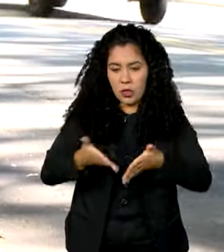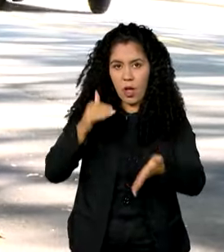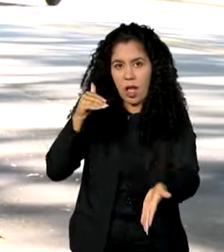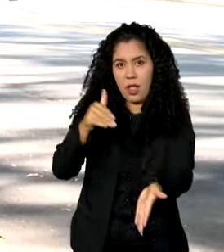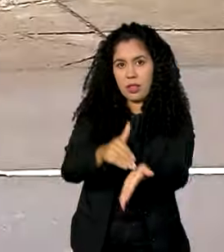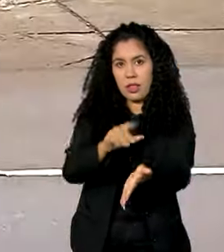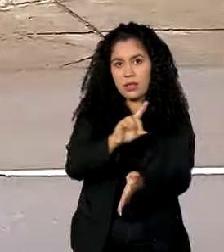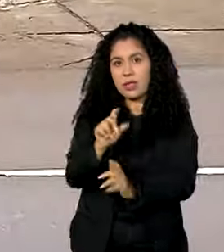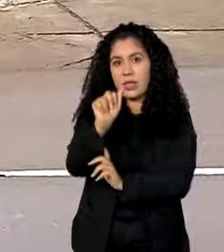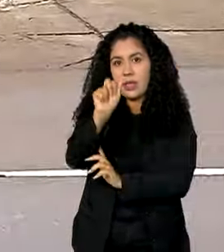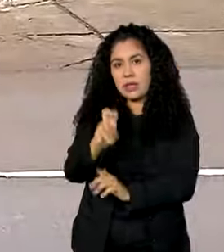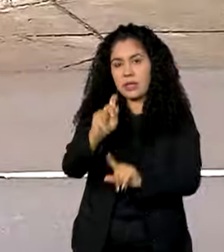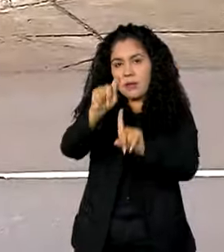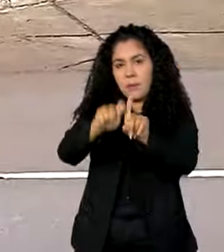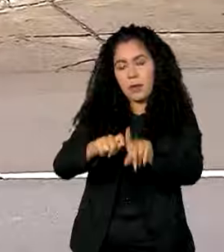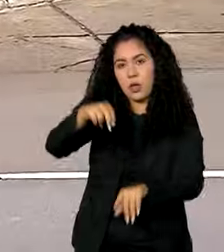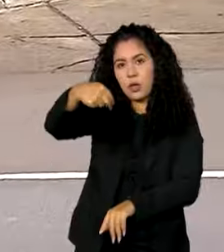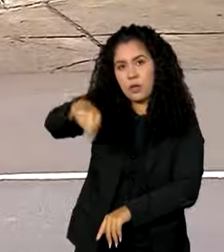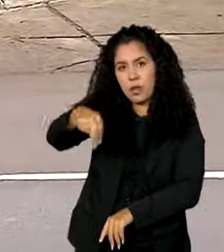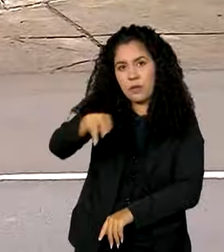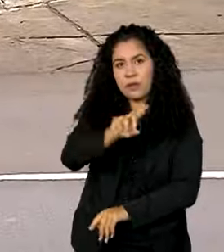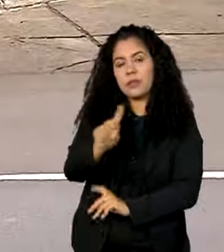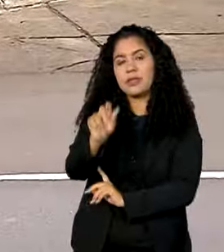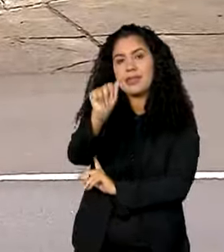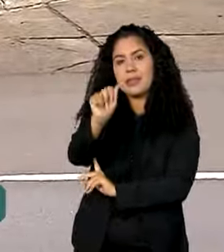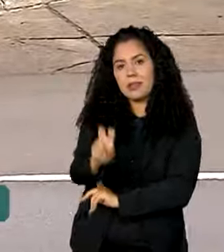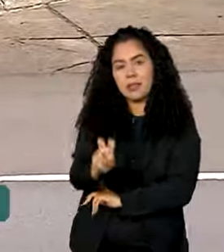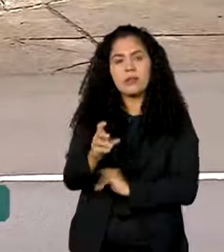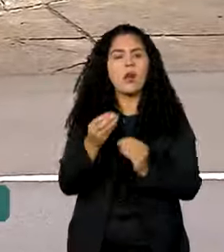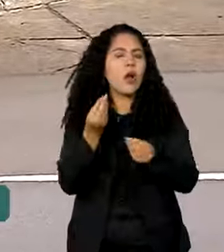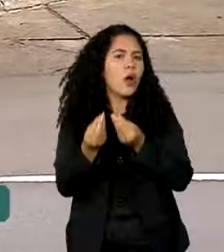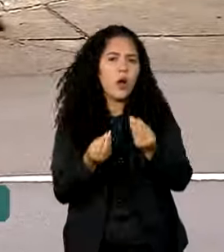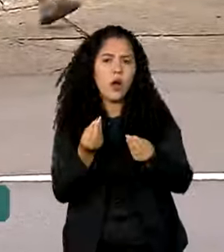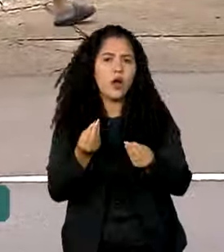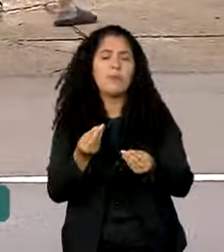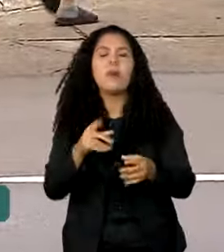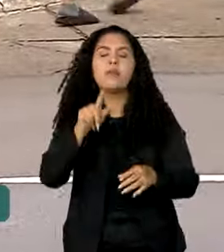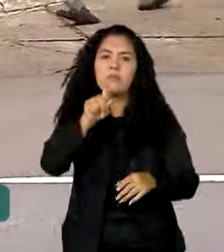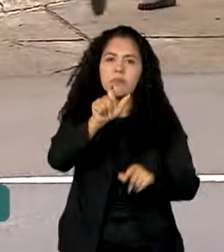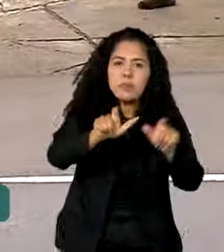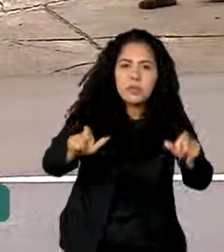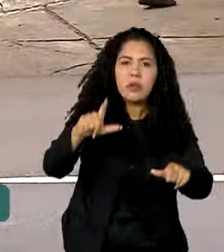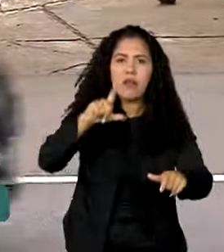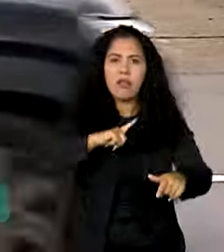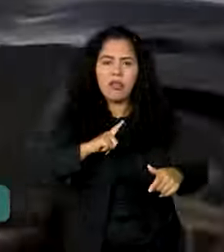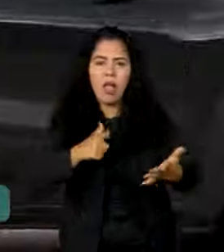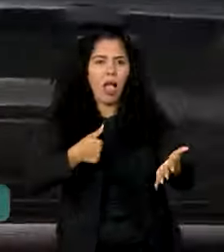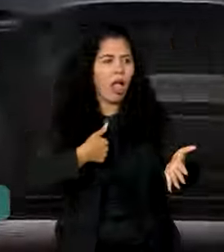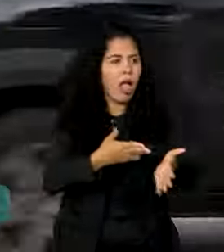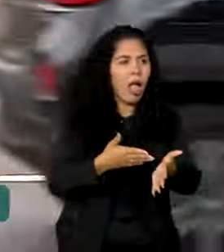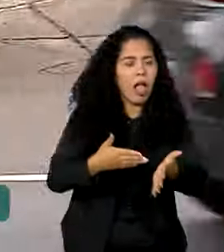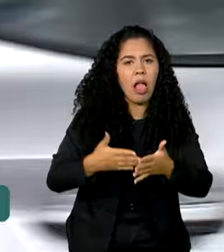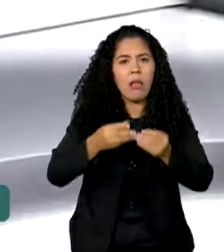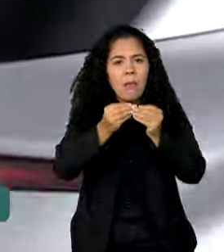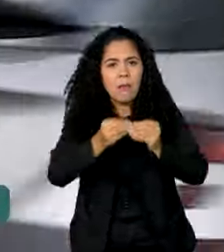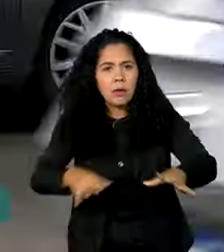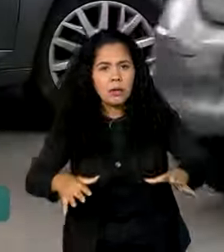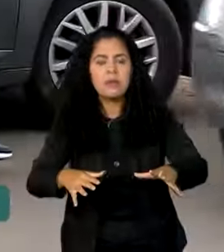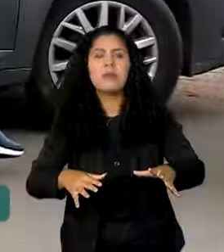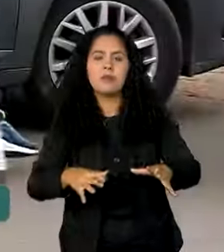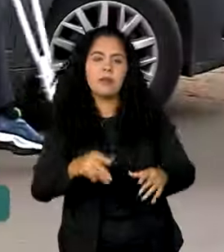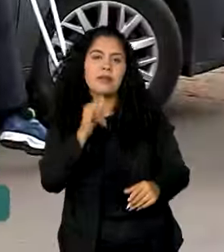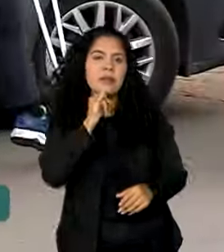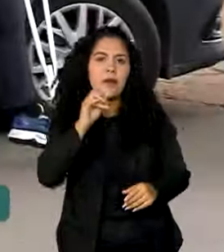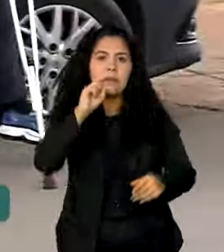15 de novembro. O pedido pode ser feito por quem sofreu problemas logísticos que prejudicaram a aplicação do exame, como